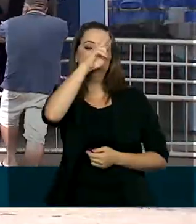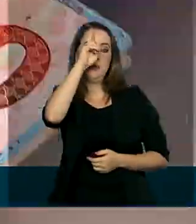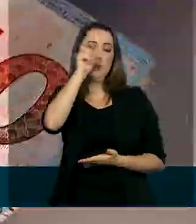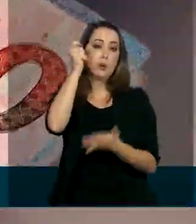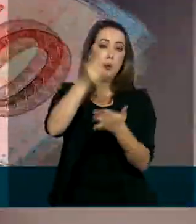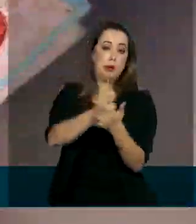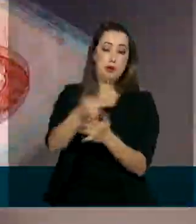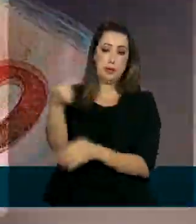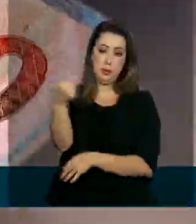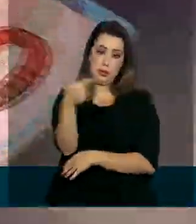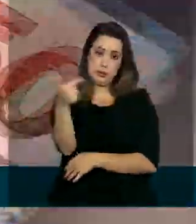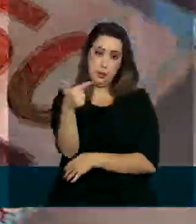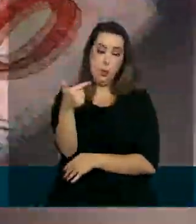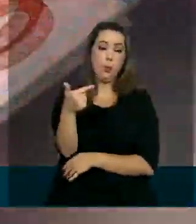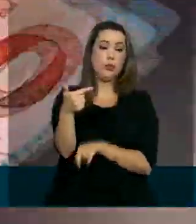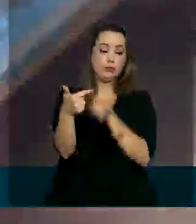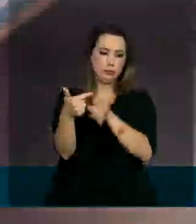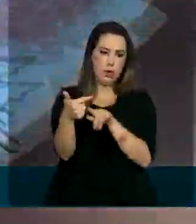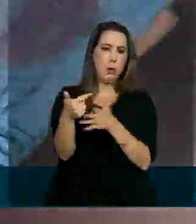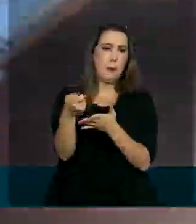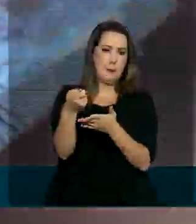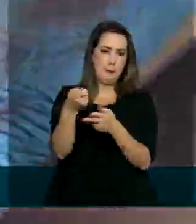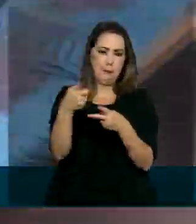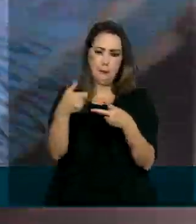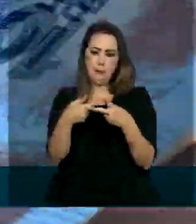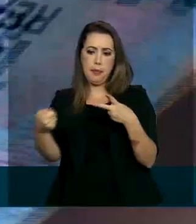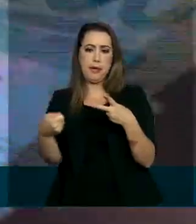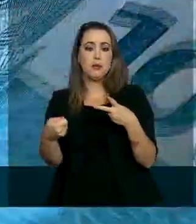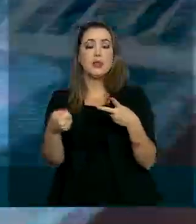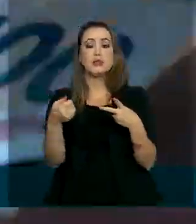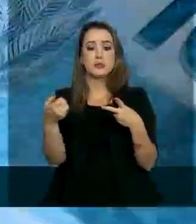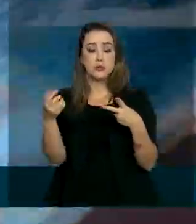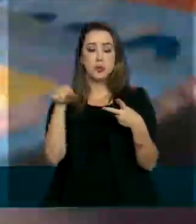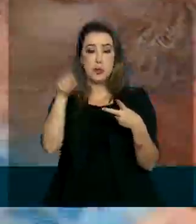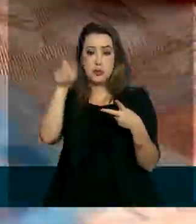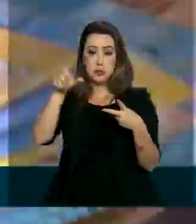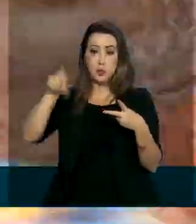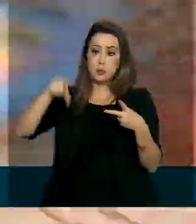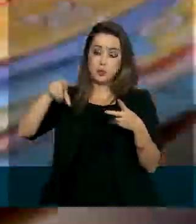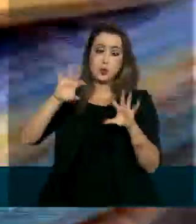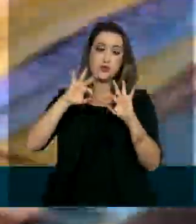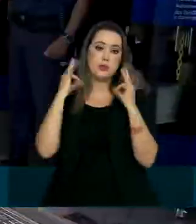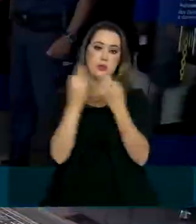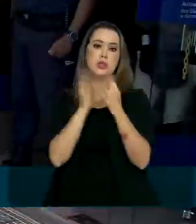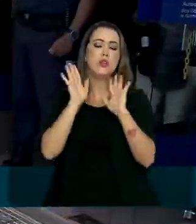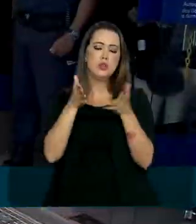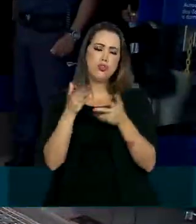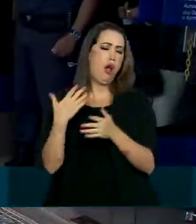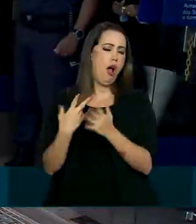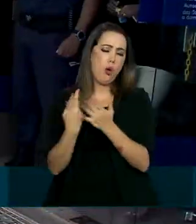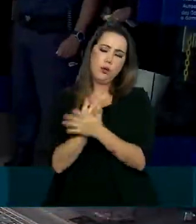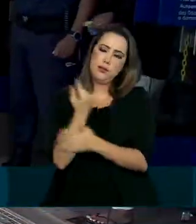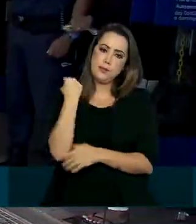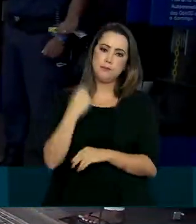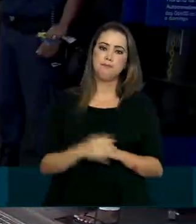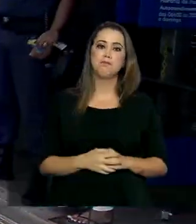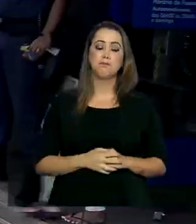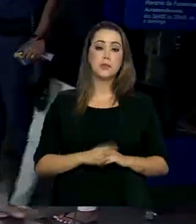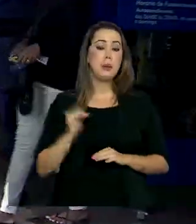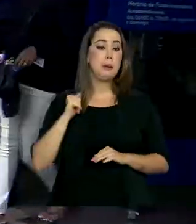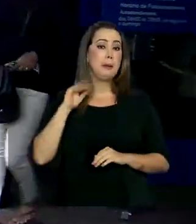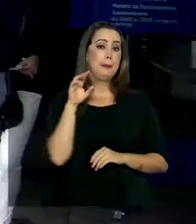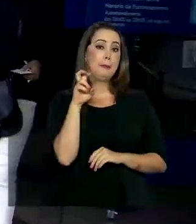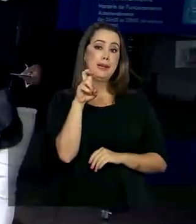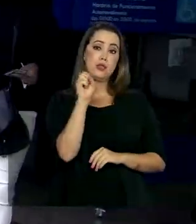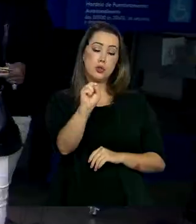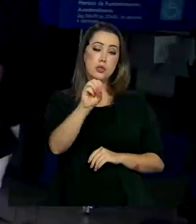segunda parcela para os beneficiários do Bolsa Família já foi concluído. Mais de 58 milhões